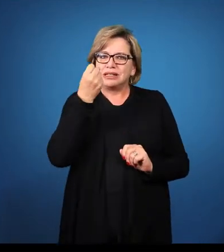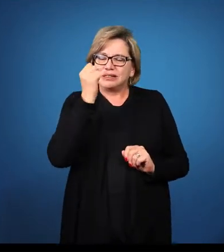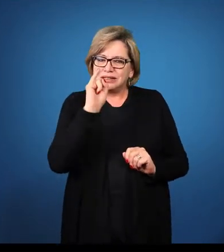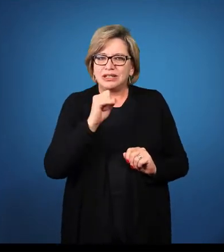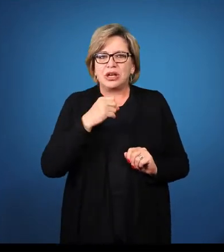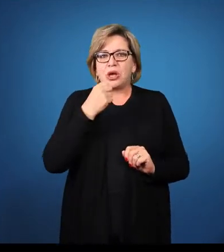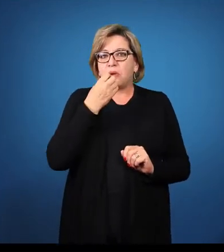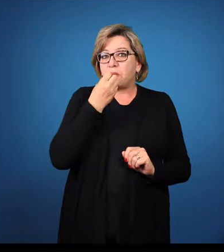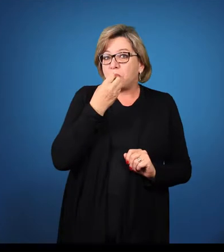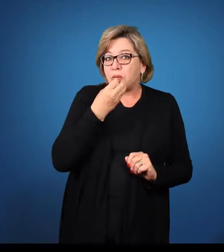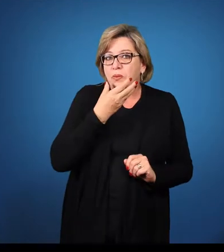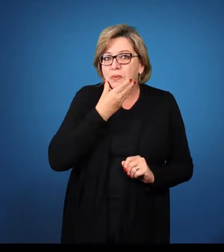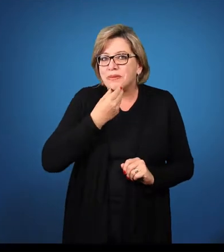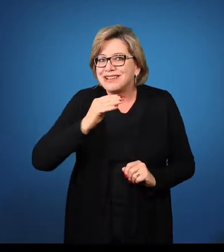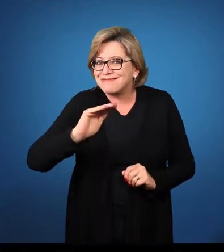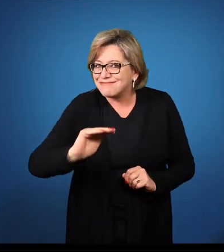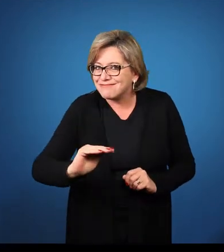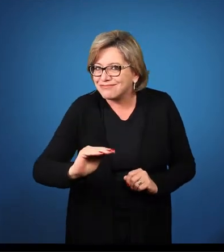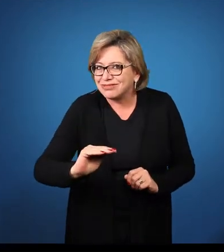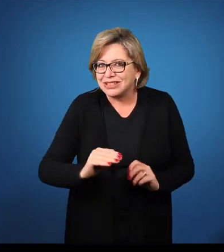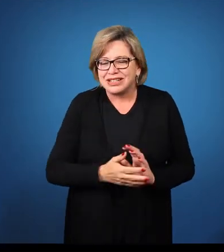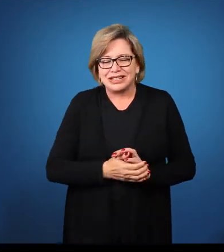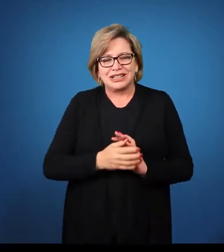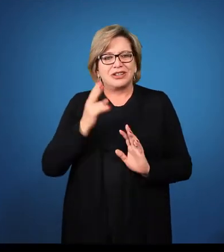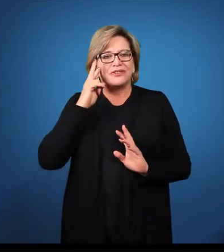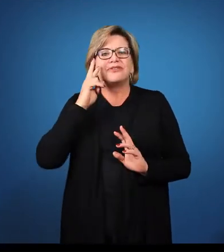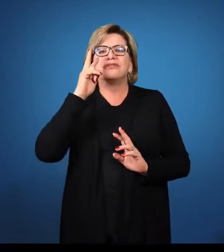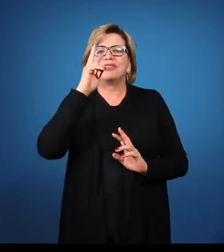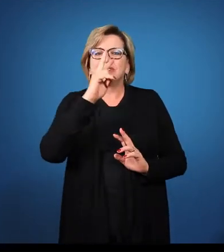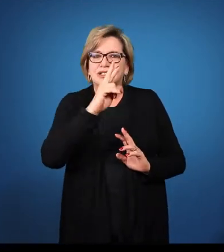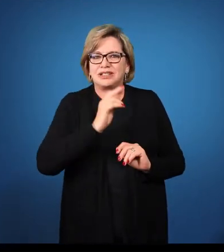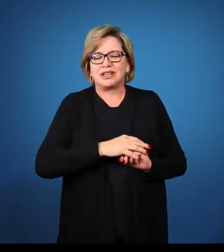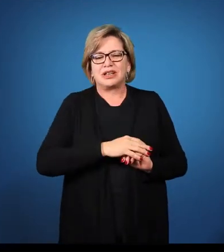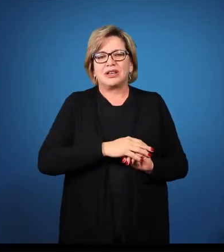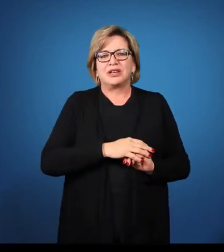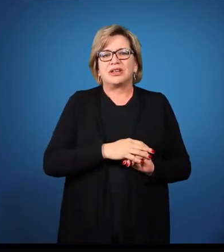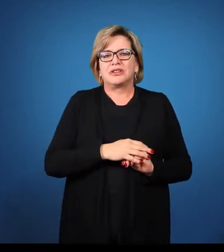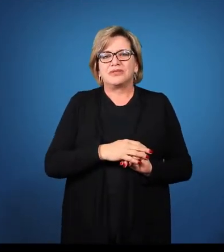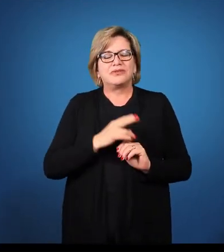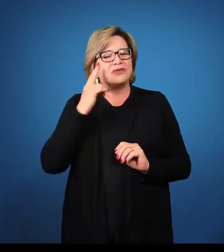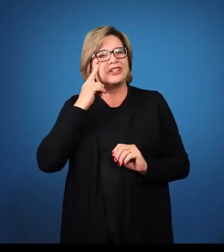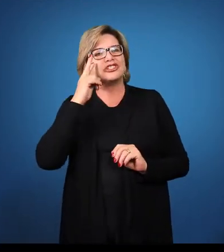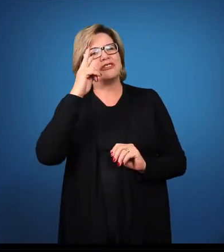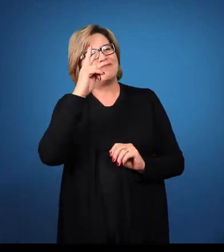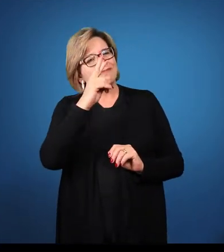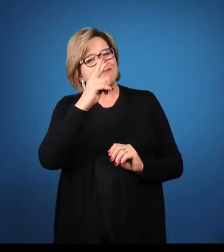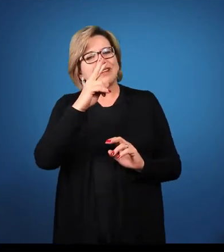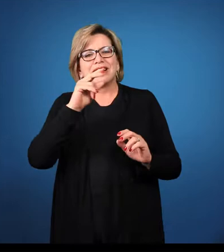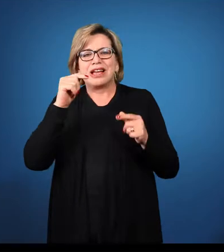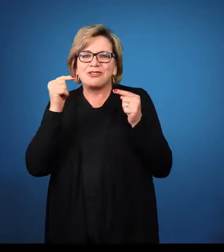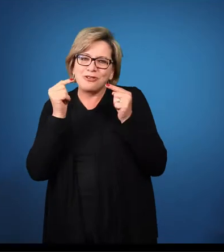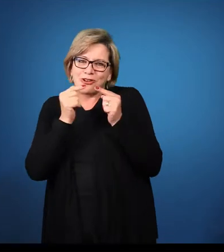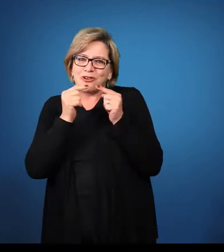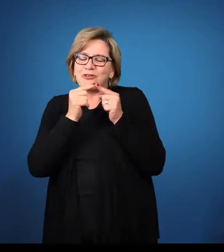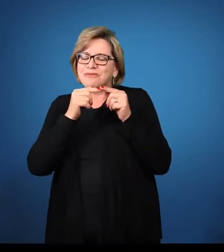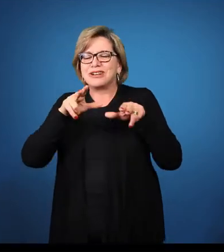menino, eu vou dizer puer, bônus. Portanto, esta forma bônus,